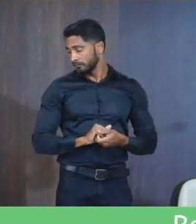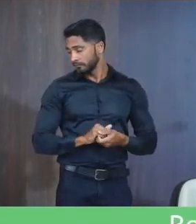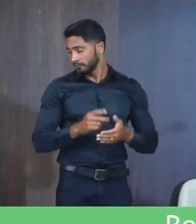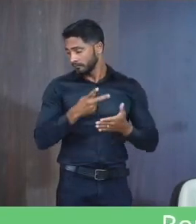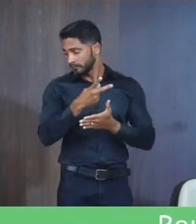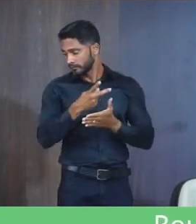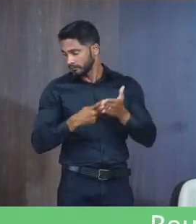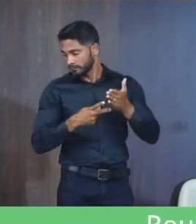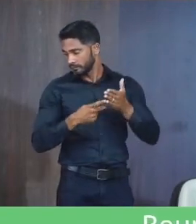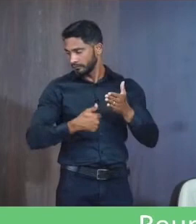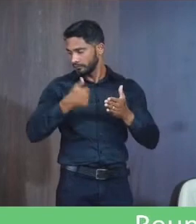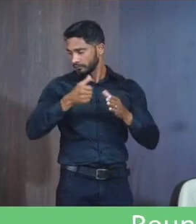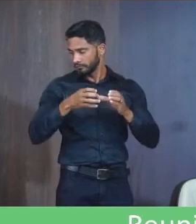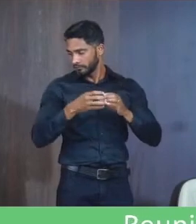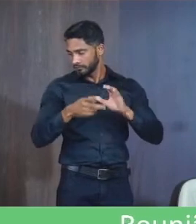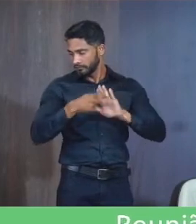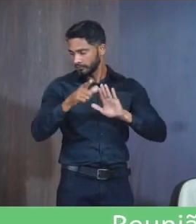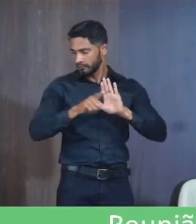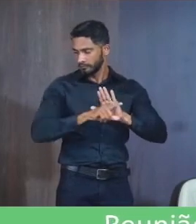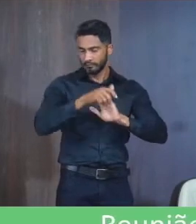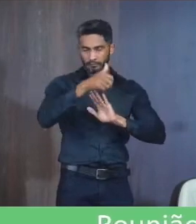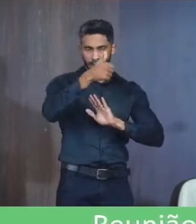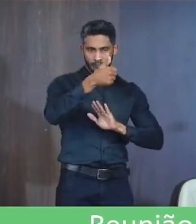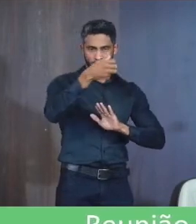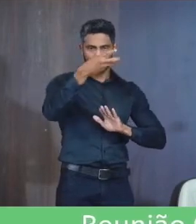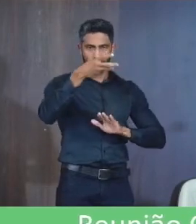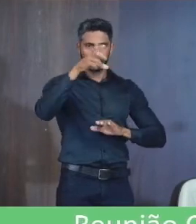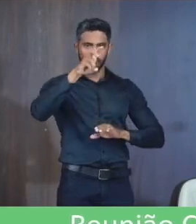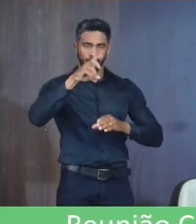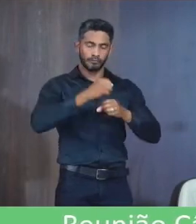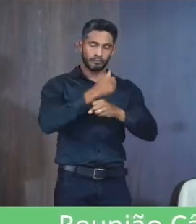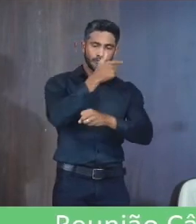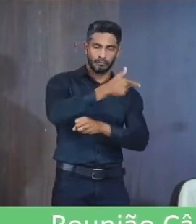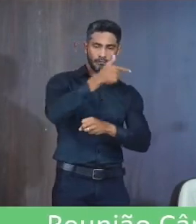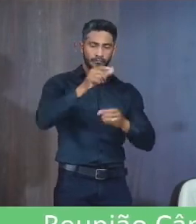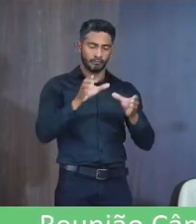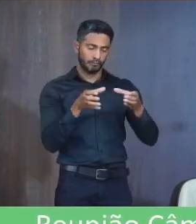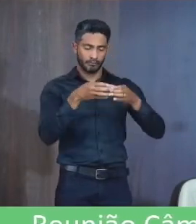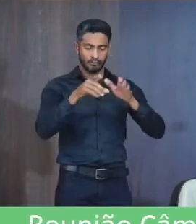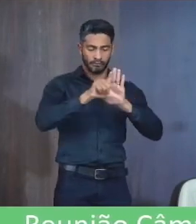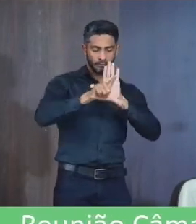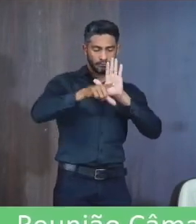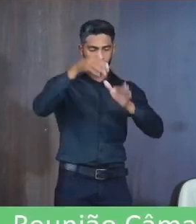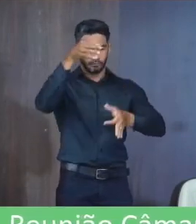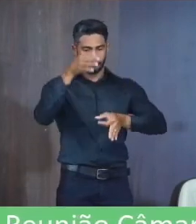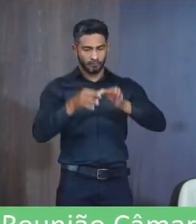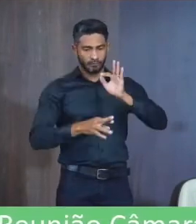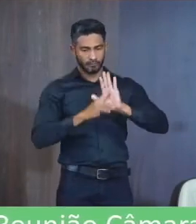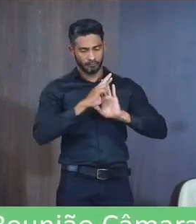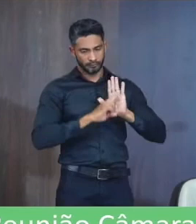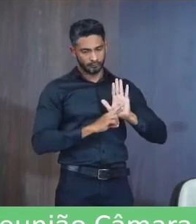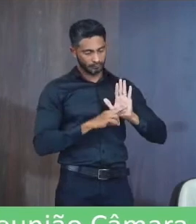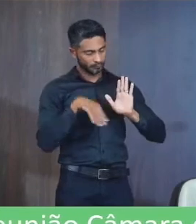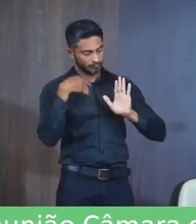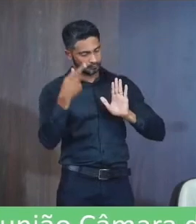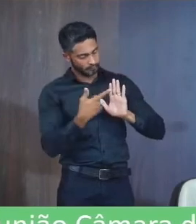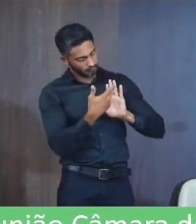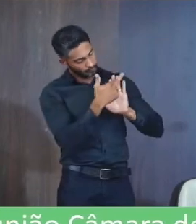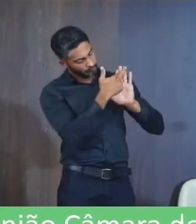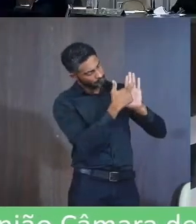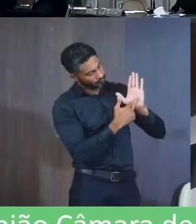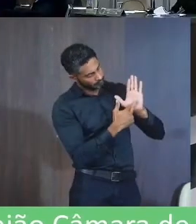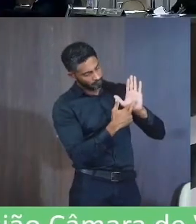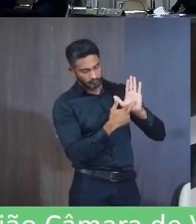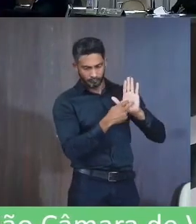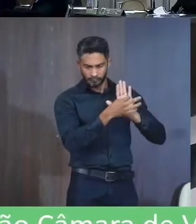Parecer Para o primeiro turno Do projeto De lei 135-2022 Comissão de legislação Justiça e redação Relatório